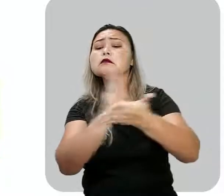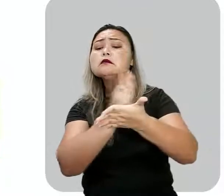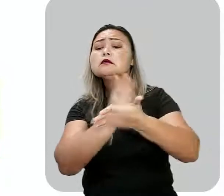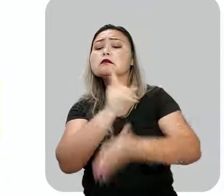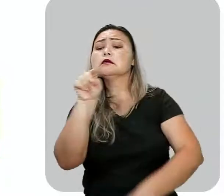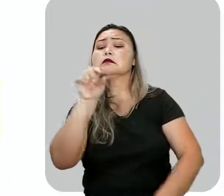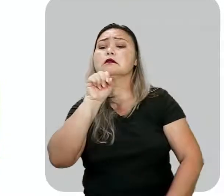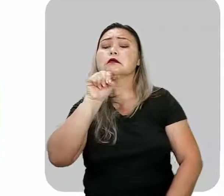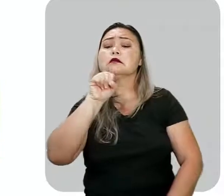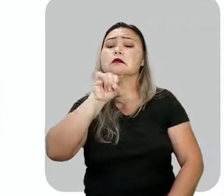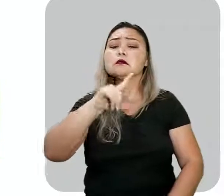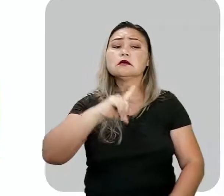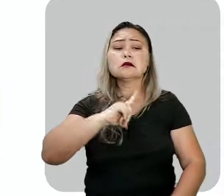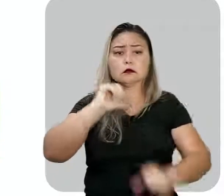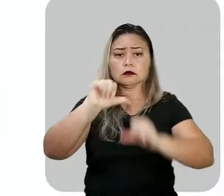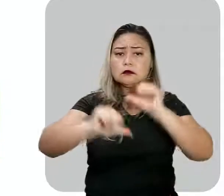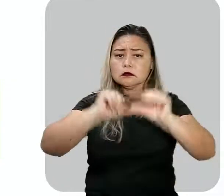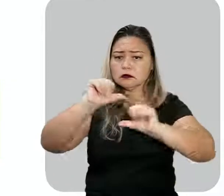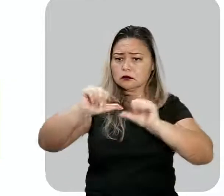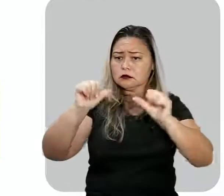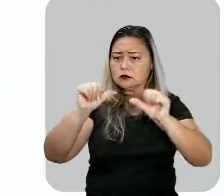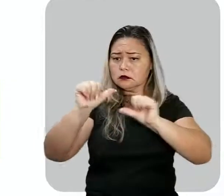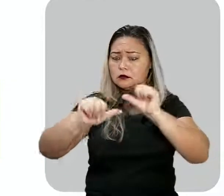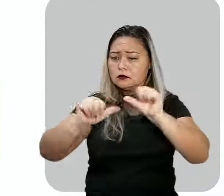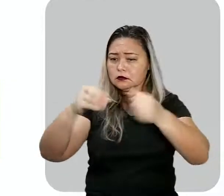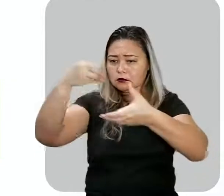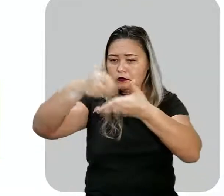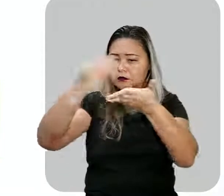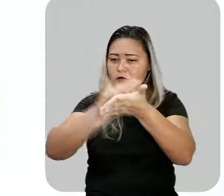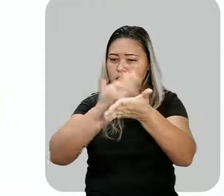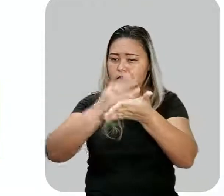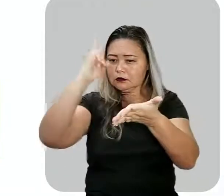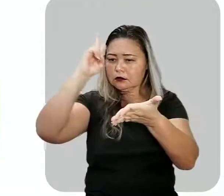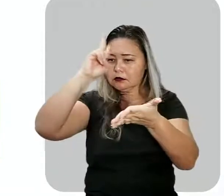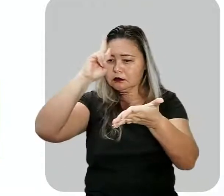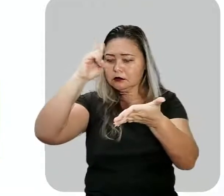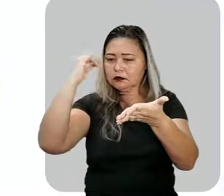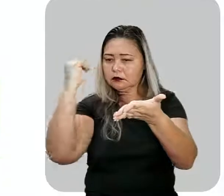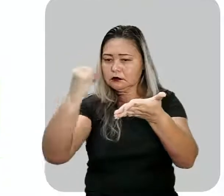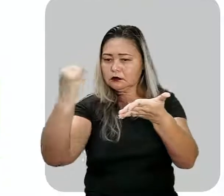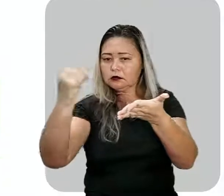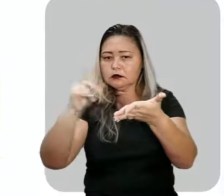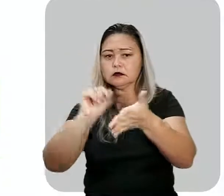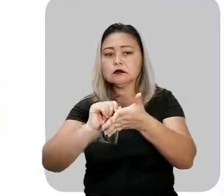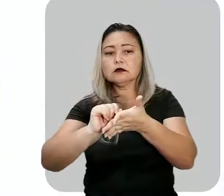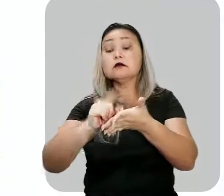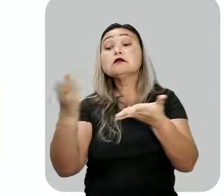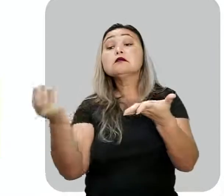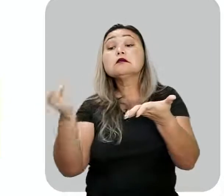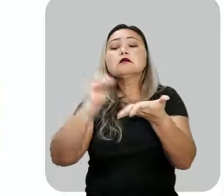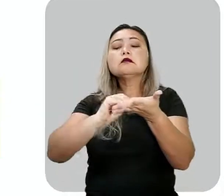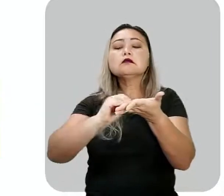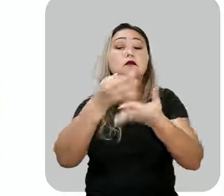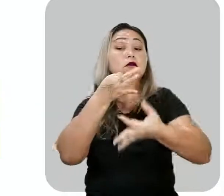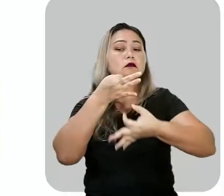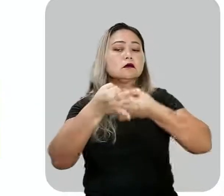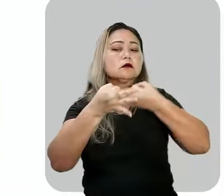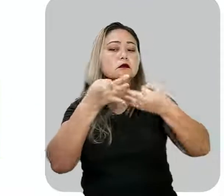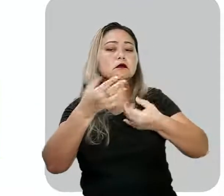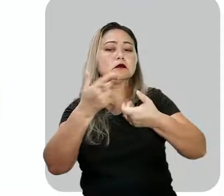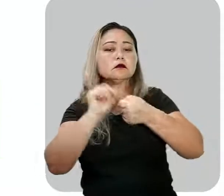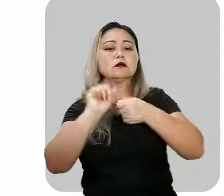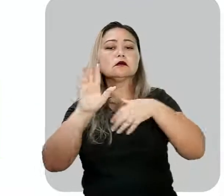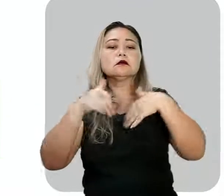Se você pudesse, mudaria algo nas histórias? O que acrescentou na sua visão crítica, no seu